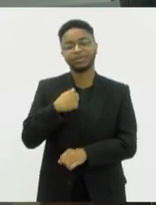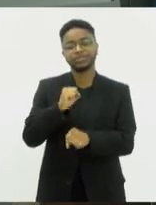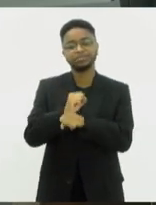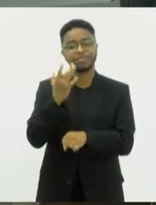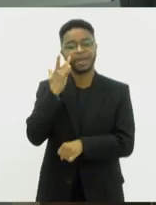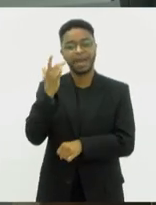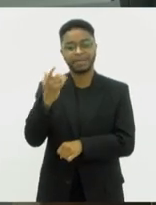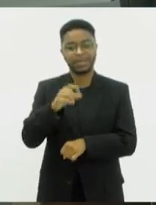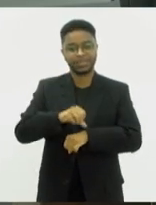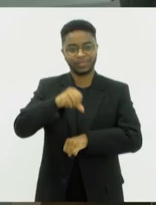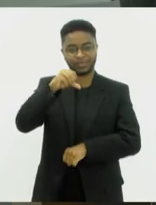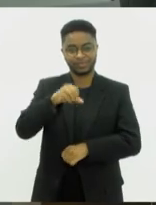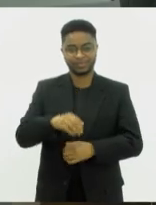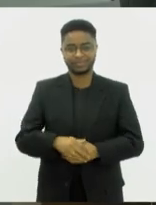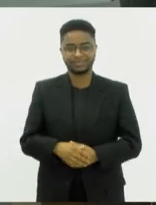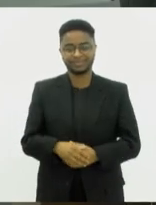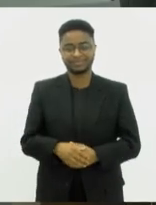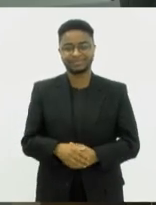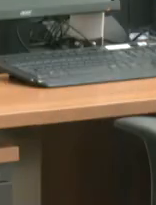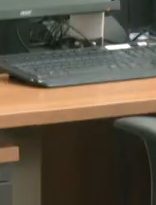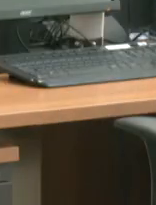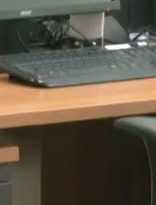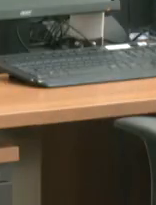espero amanhã, às 9h. Até lá.